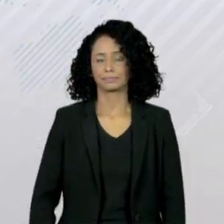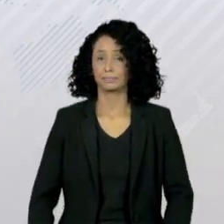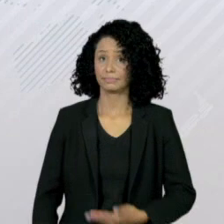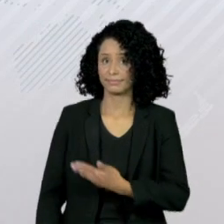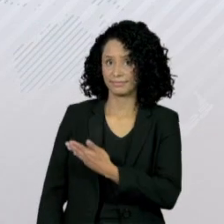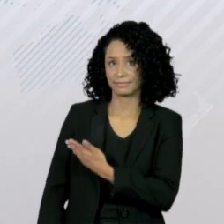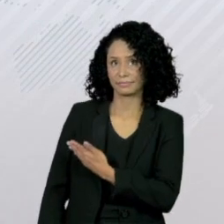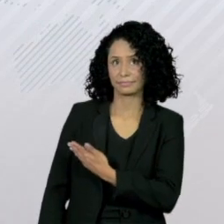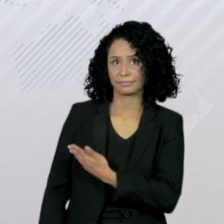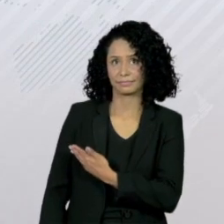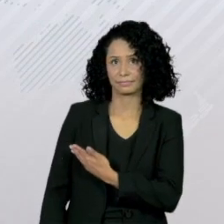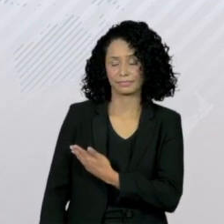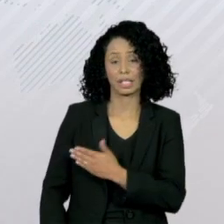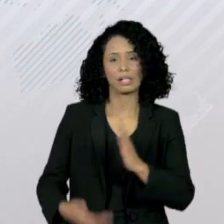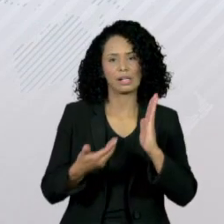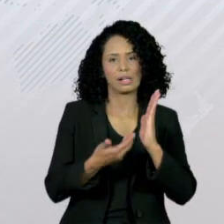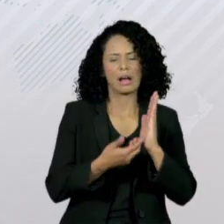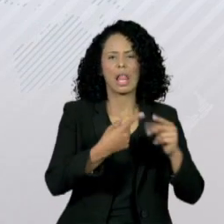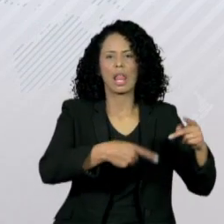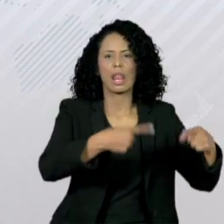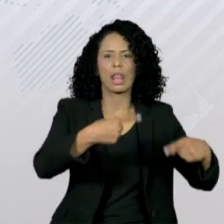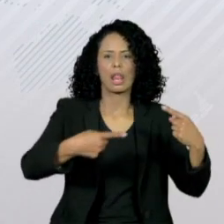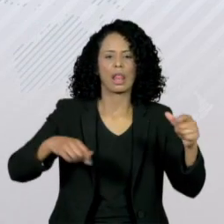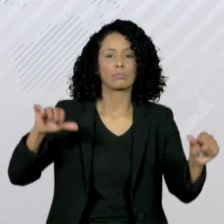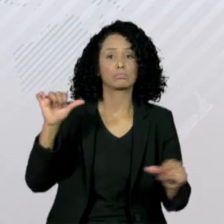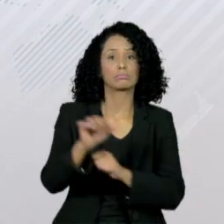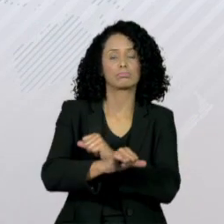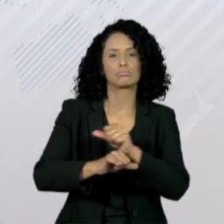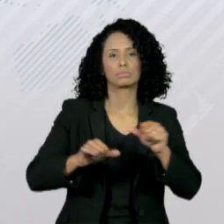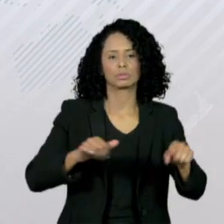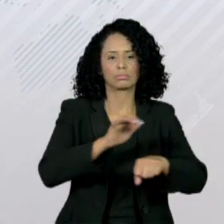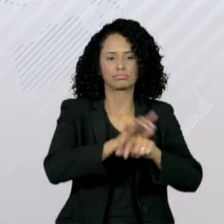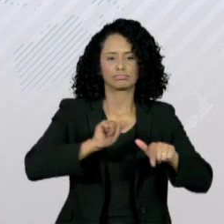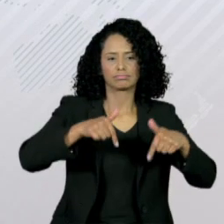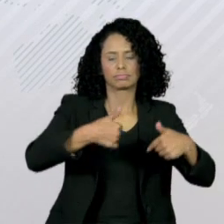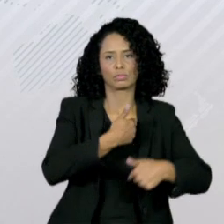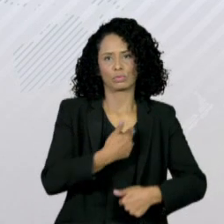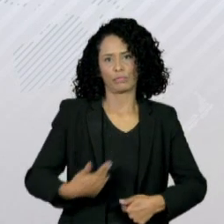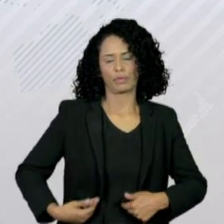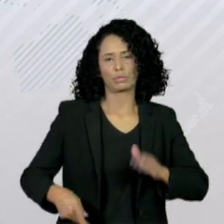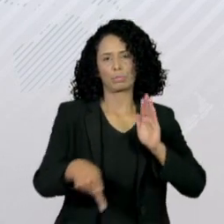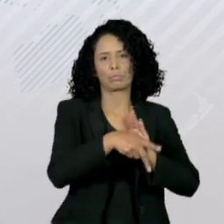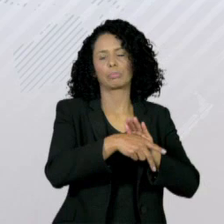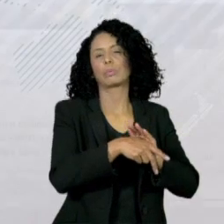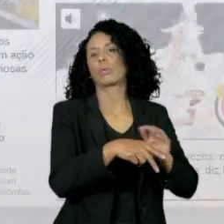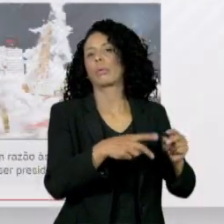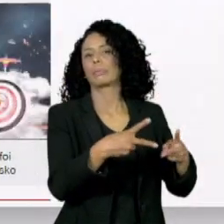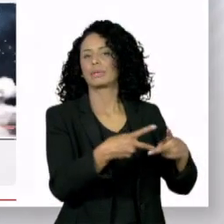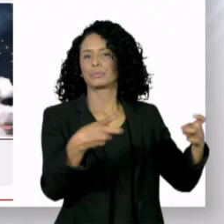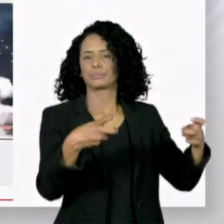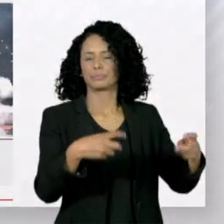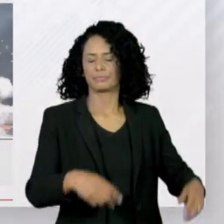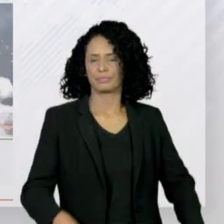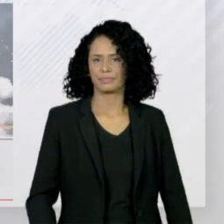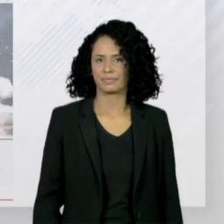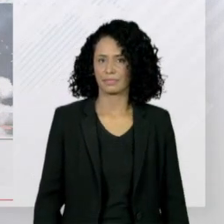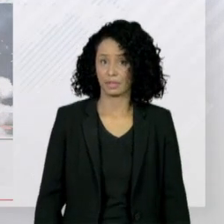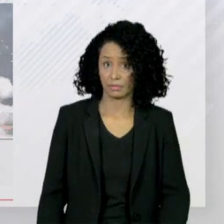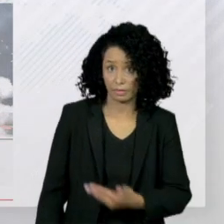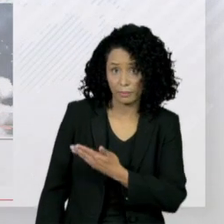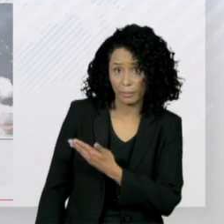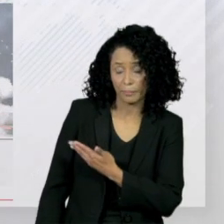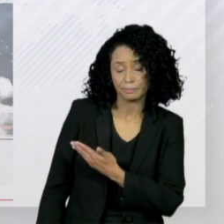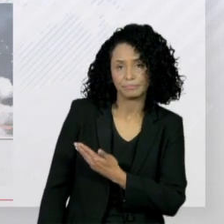Câmara discute mudanças na política de preços da Petrobras. Portal UOL. Bolsonaro